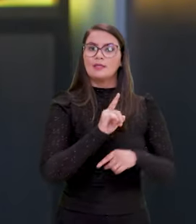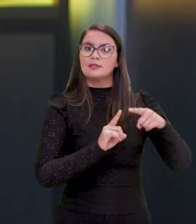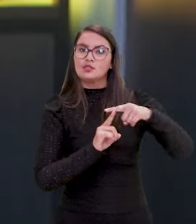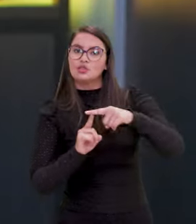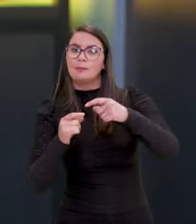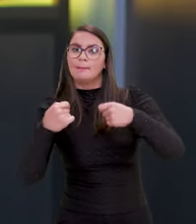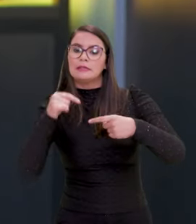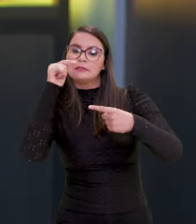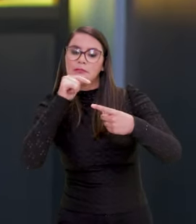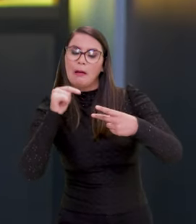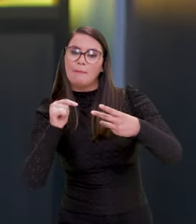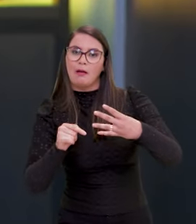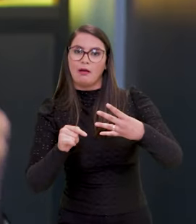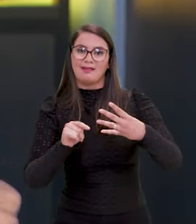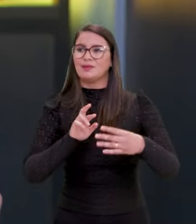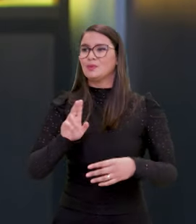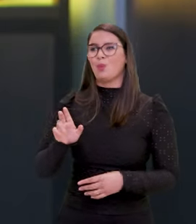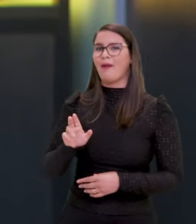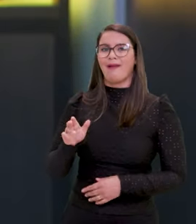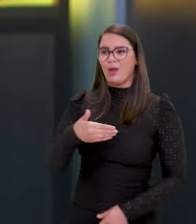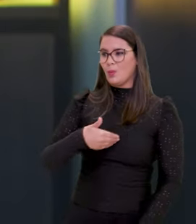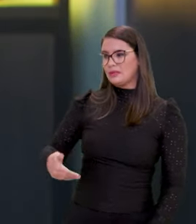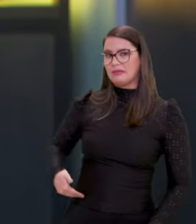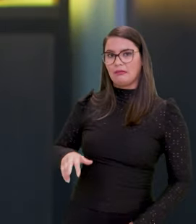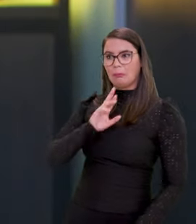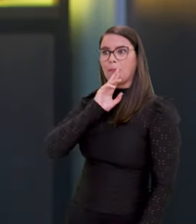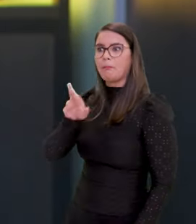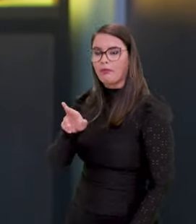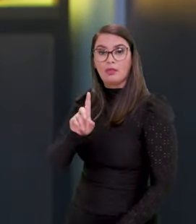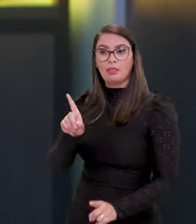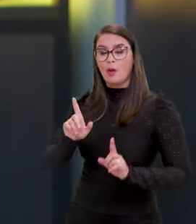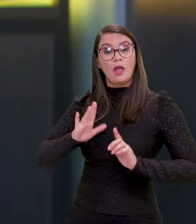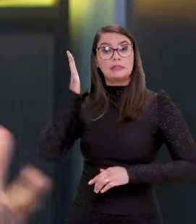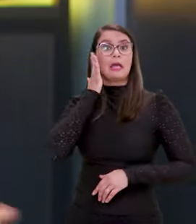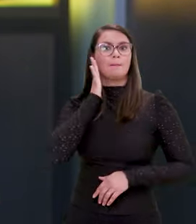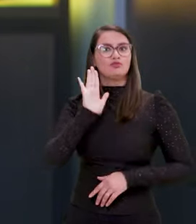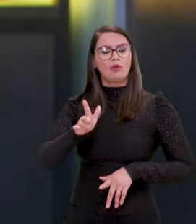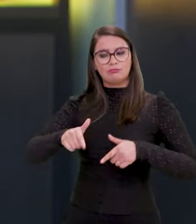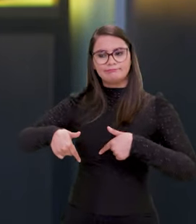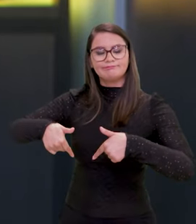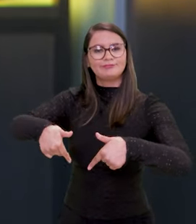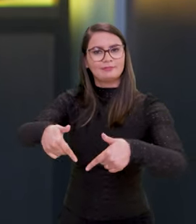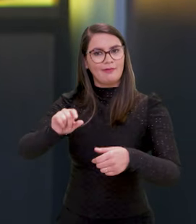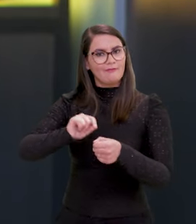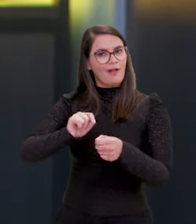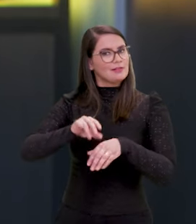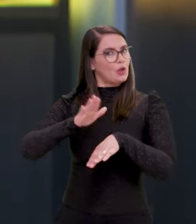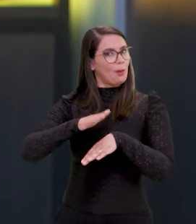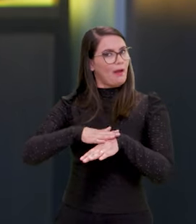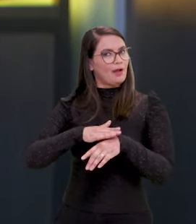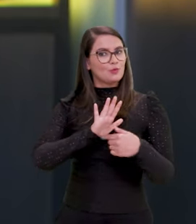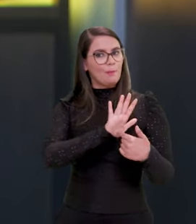tipo, ele precisa disso aqui. Não o Estado reativo, mas sim o Estado proativo, que ele tenha condições de fazer